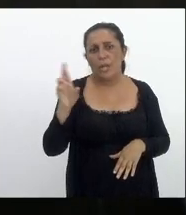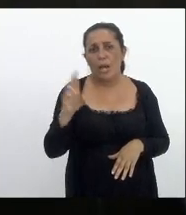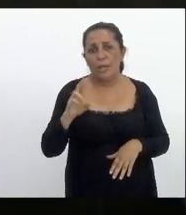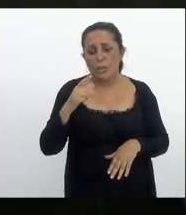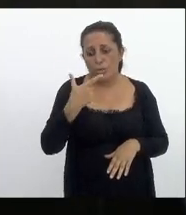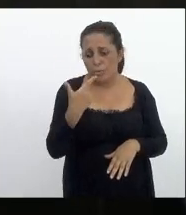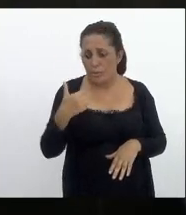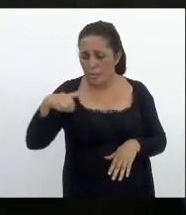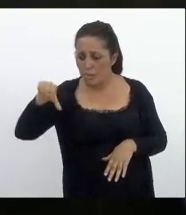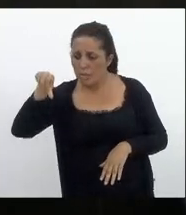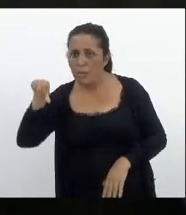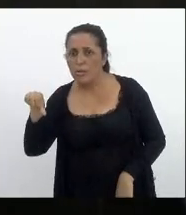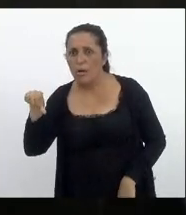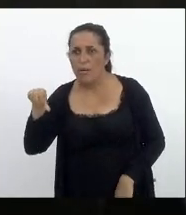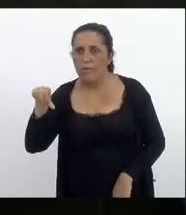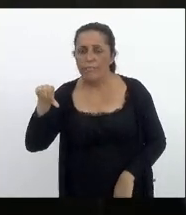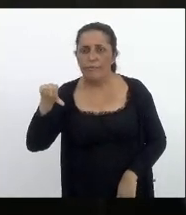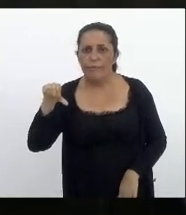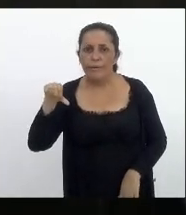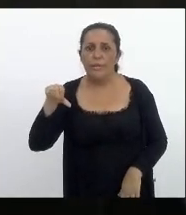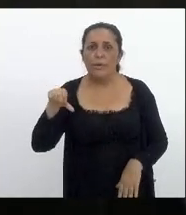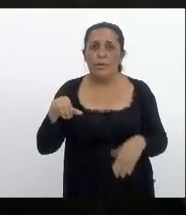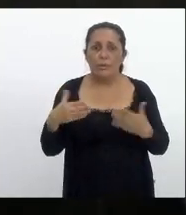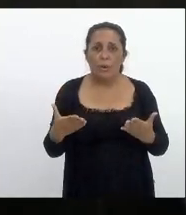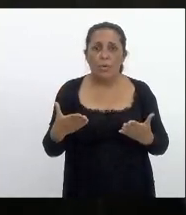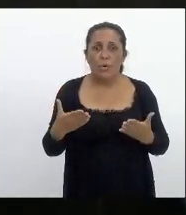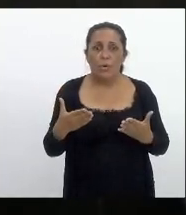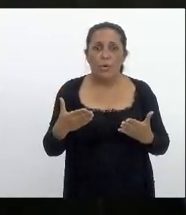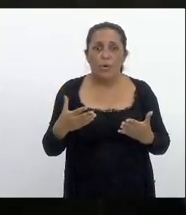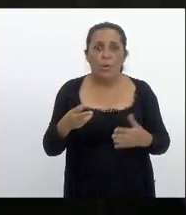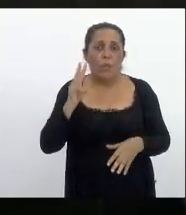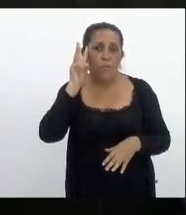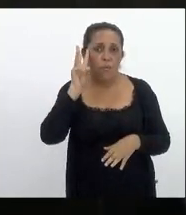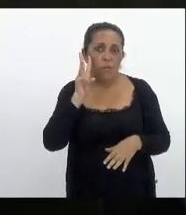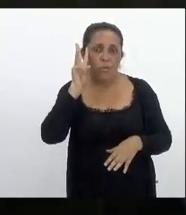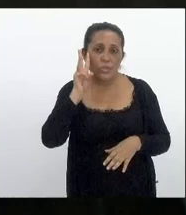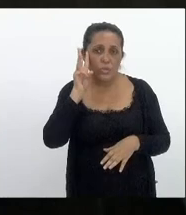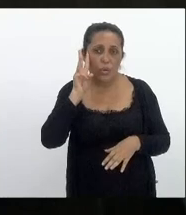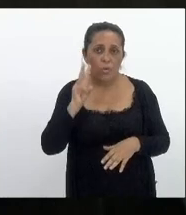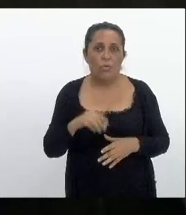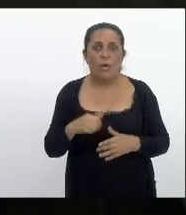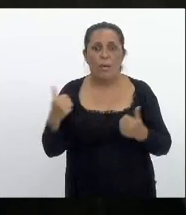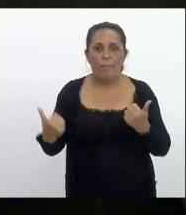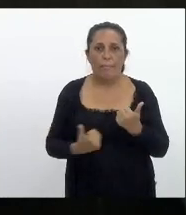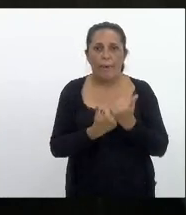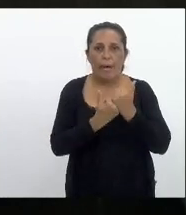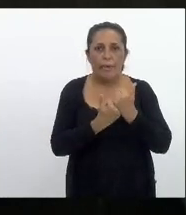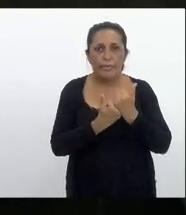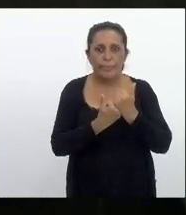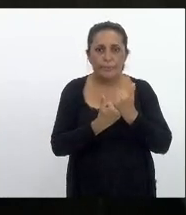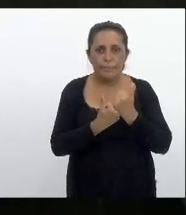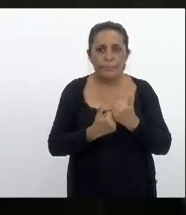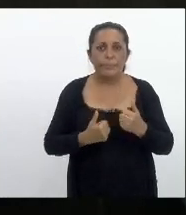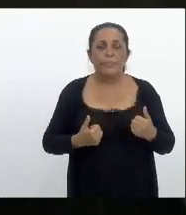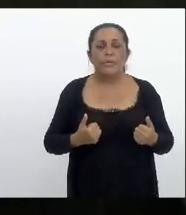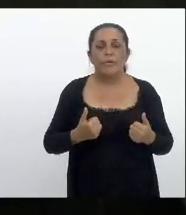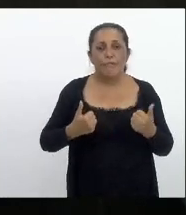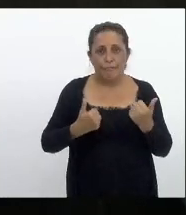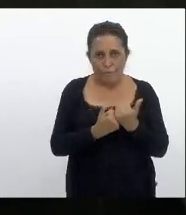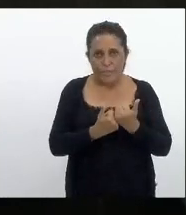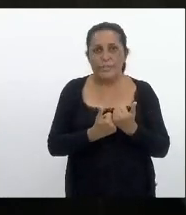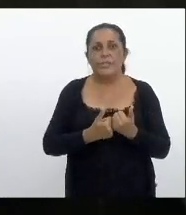2019 o então governador Wilson Witzel apoiado por seu vice-governador à época Cláudio Castro